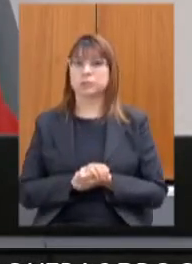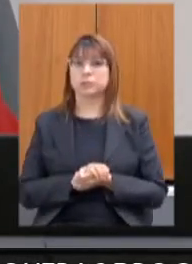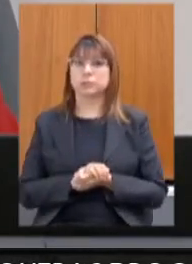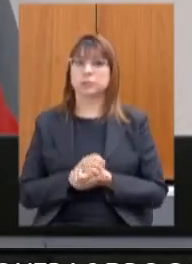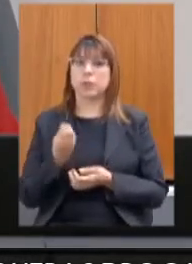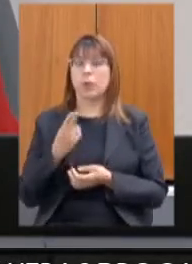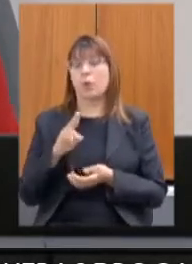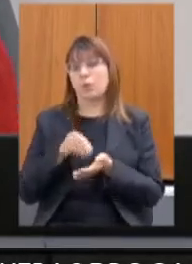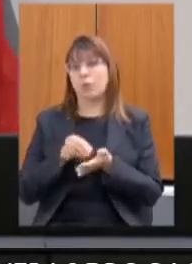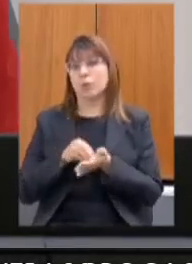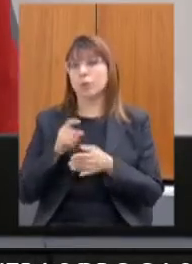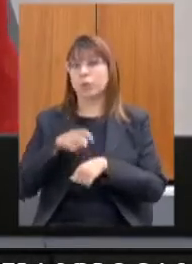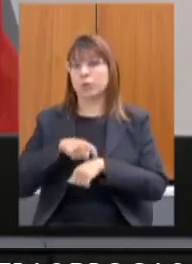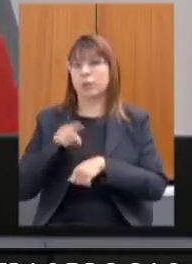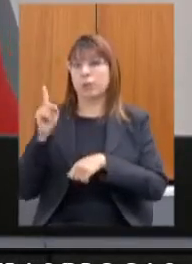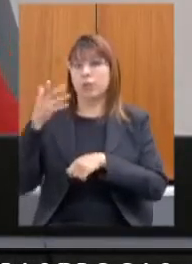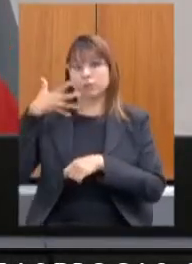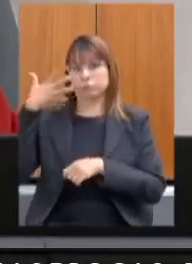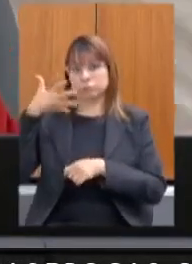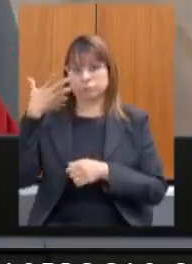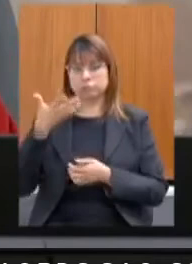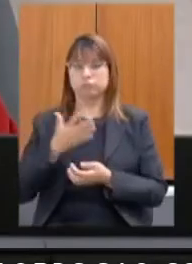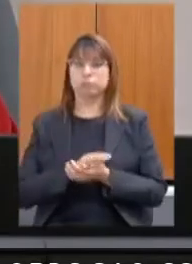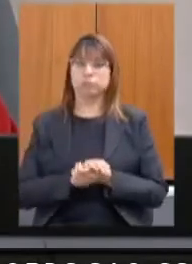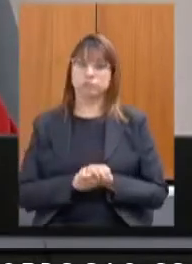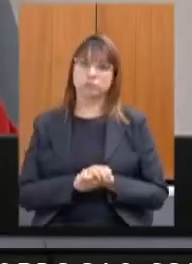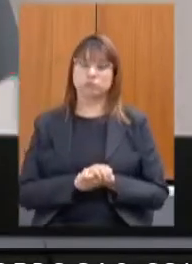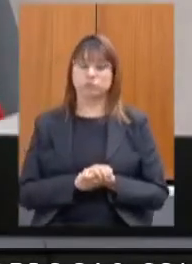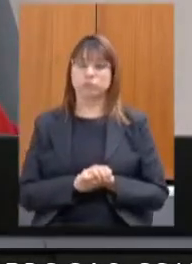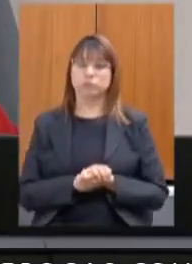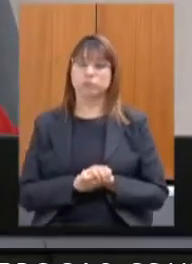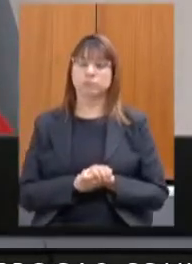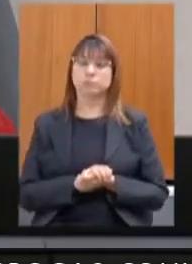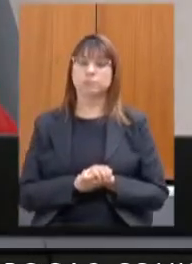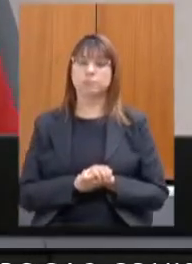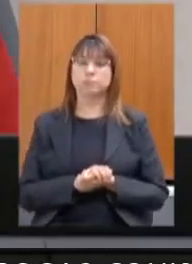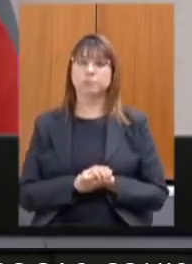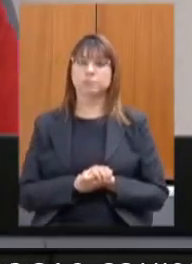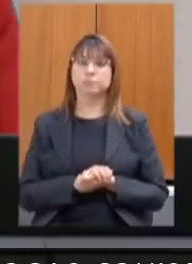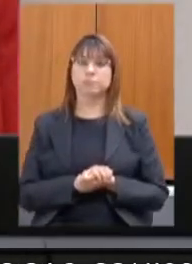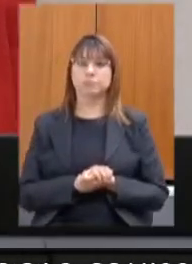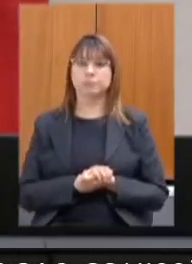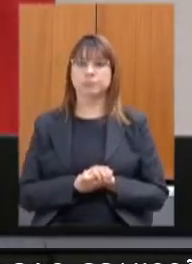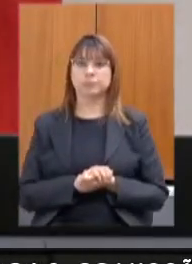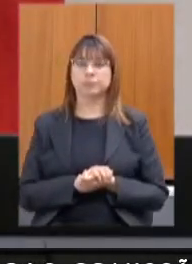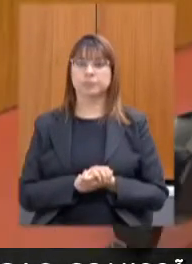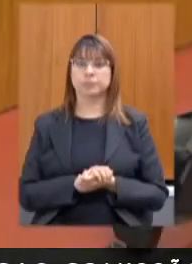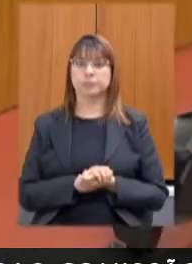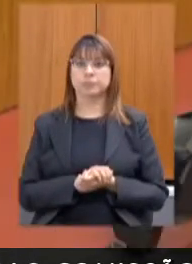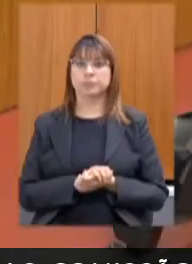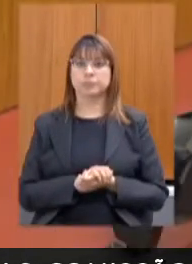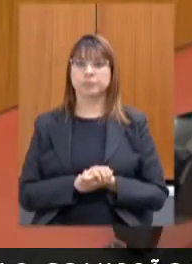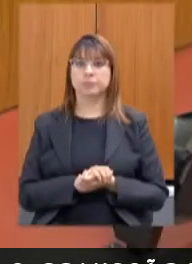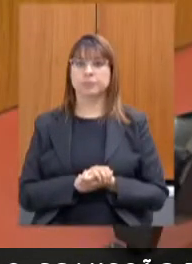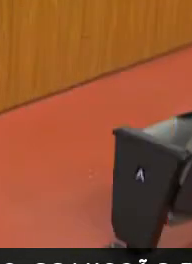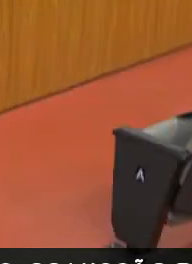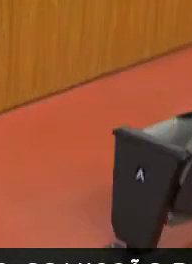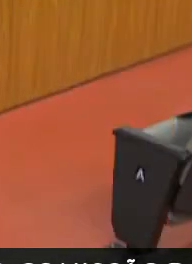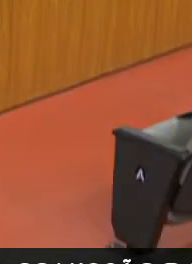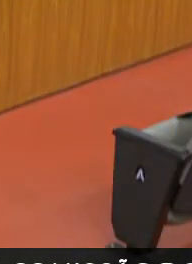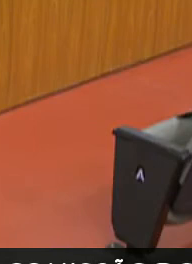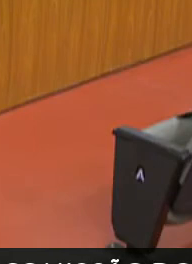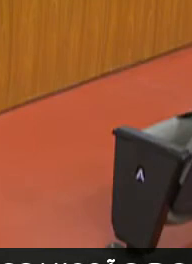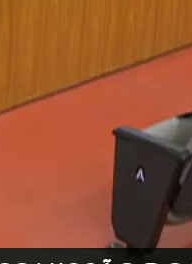na apresentação dela para que ela possa se pronunciar antes do encerramento. Senhora Presidente, deputada